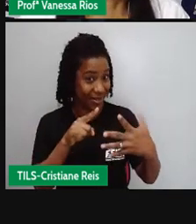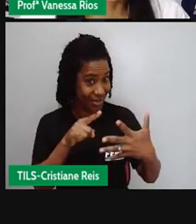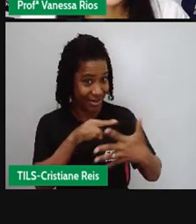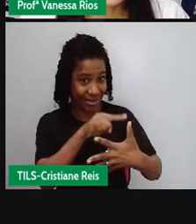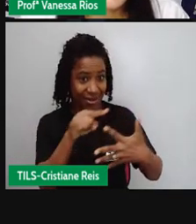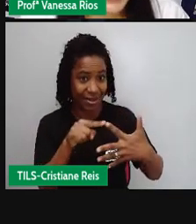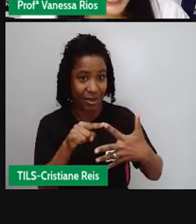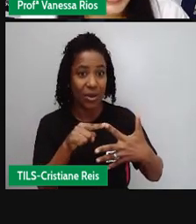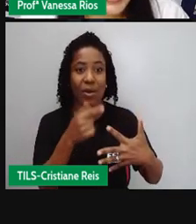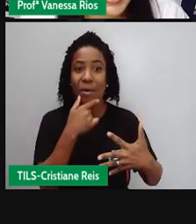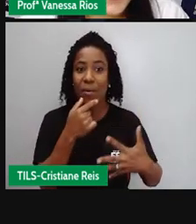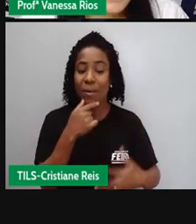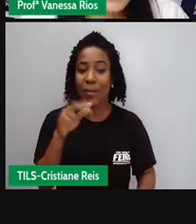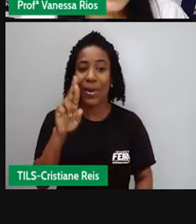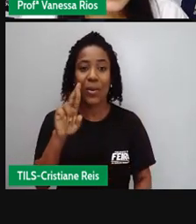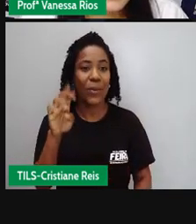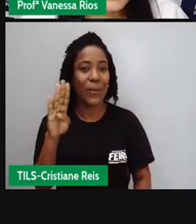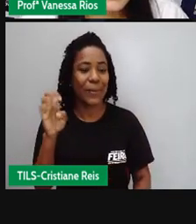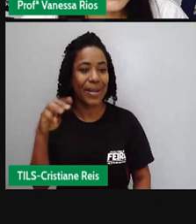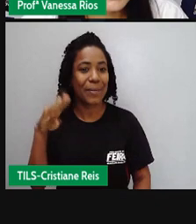Rubem Braga,